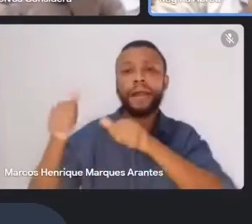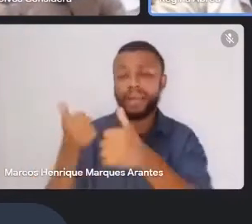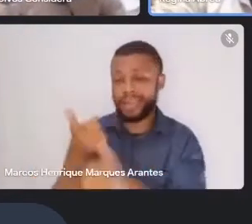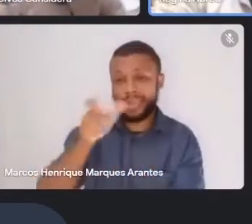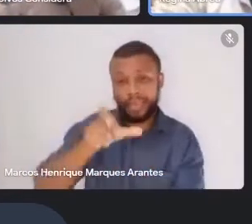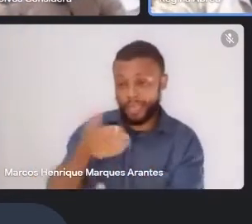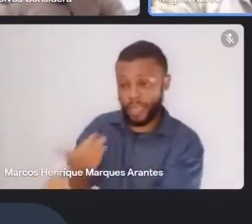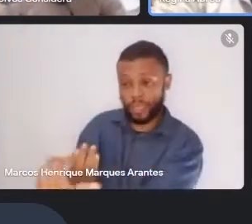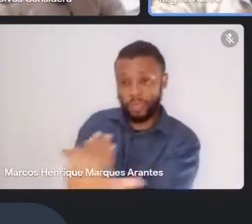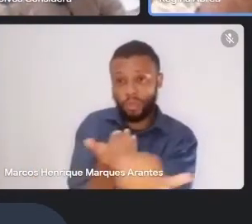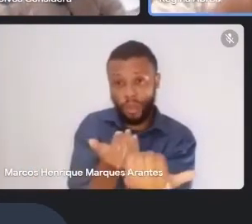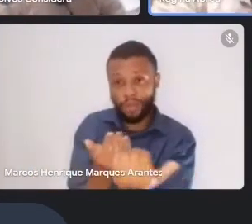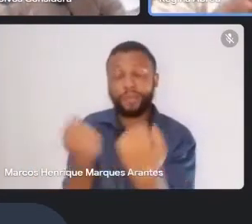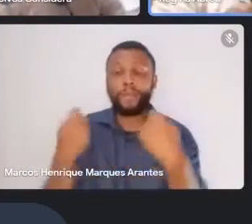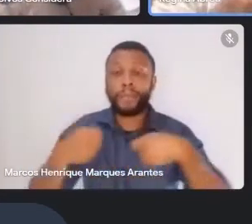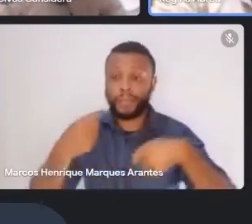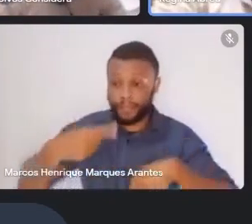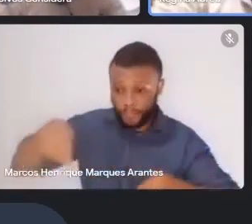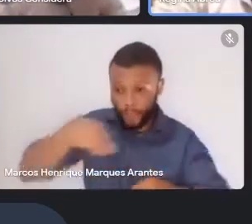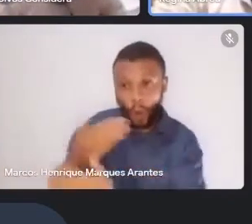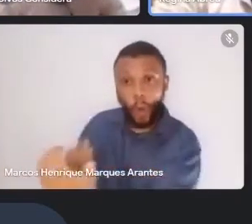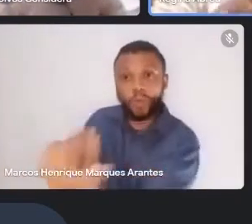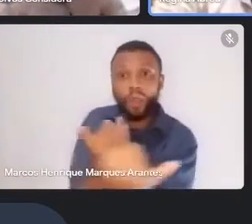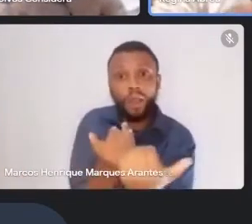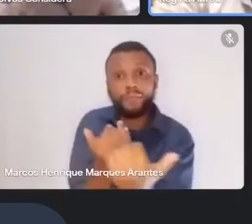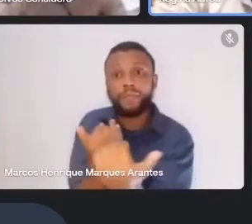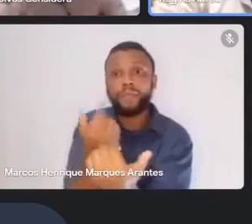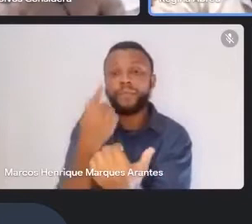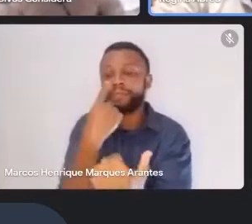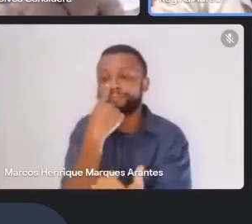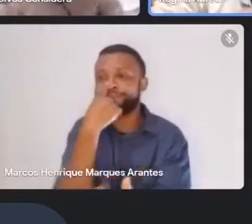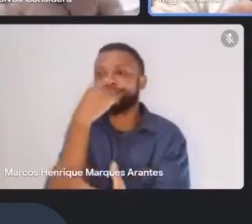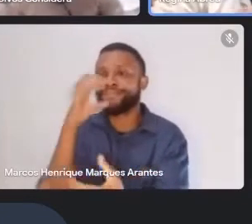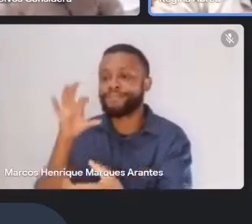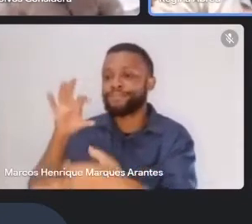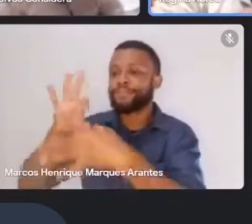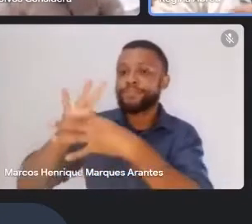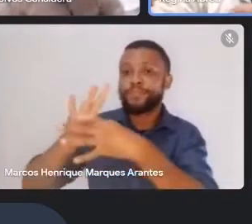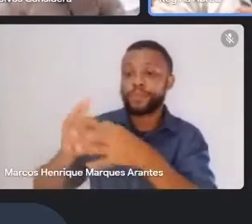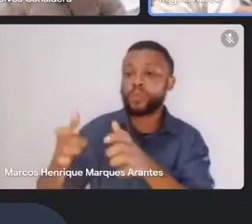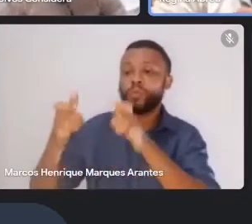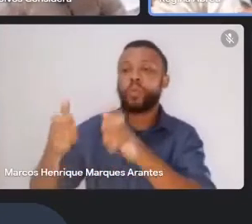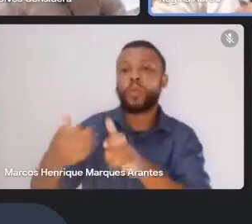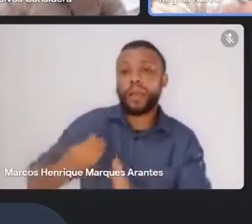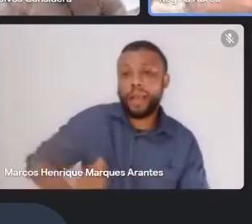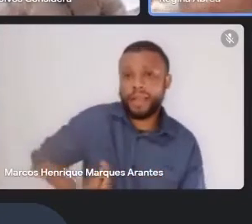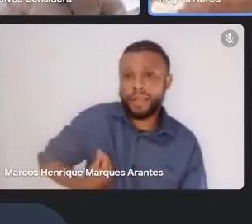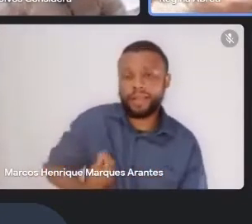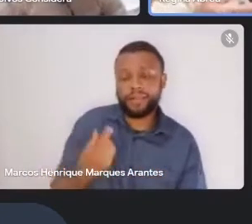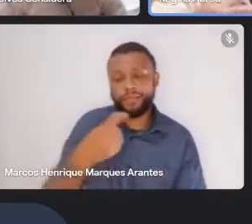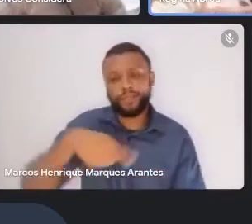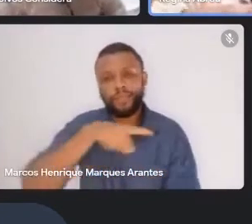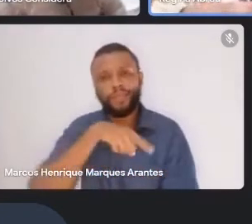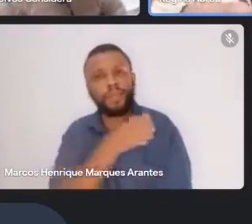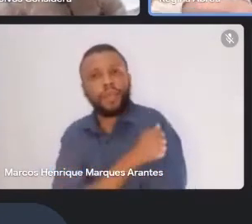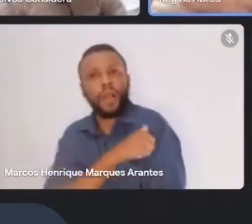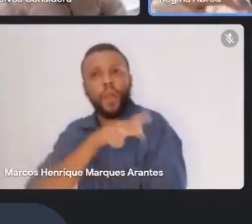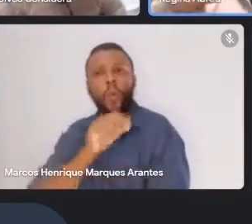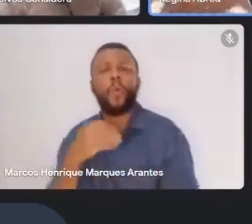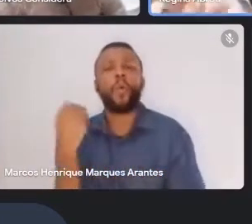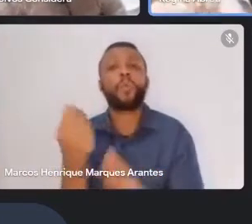se aproximem da região que eles vivem, do lugar que eles vivem. Então, assim, como é que a gente traduz